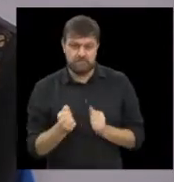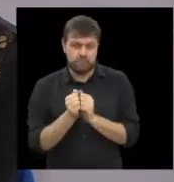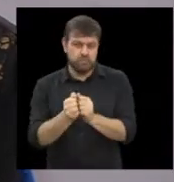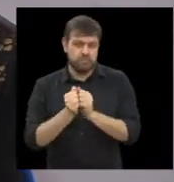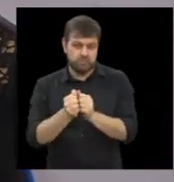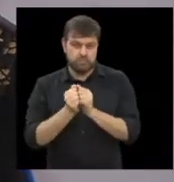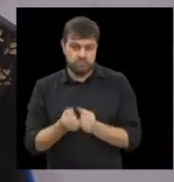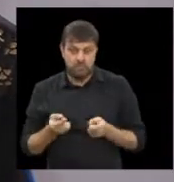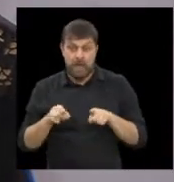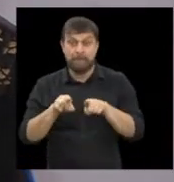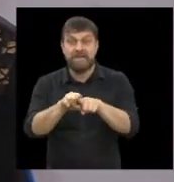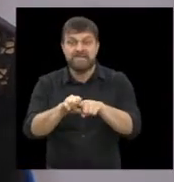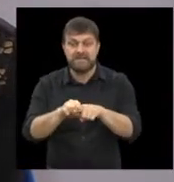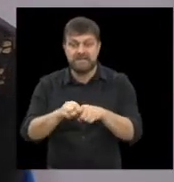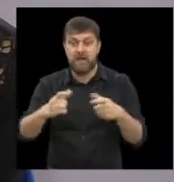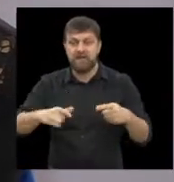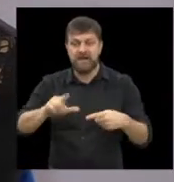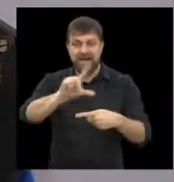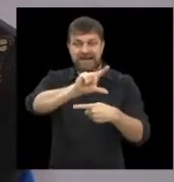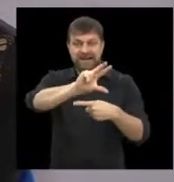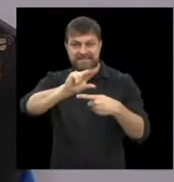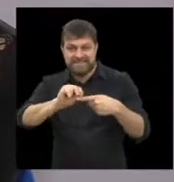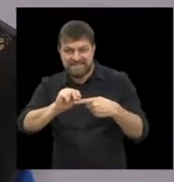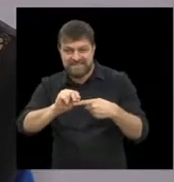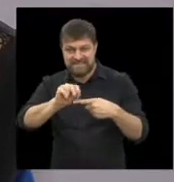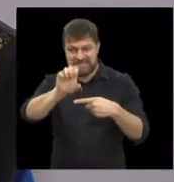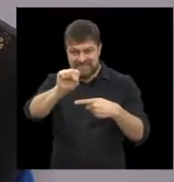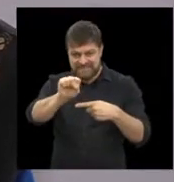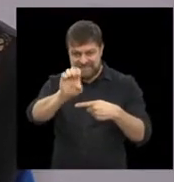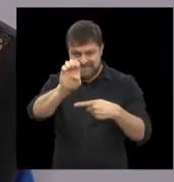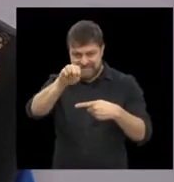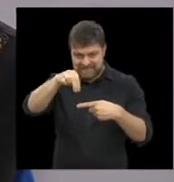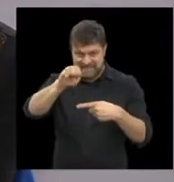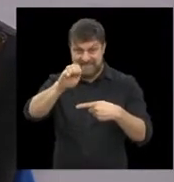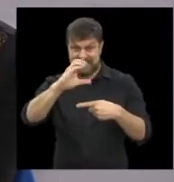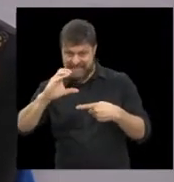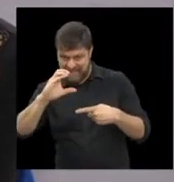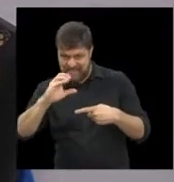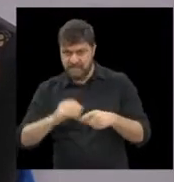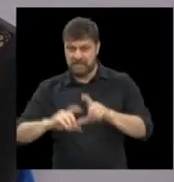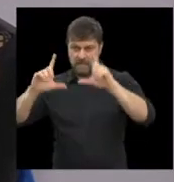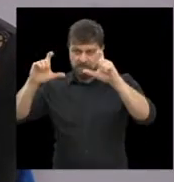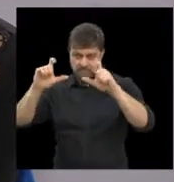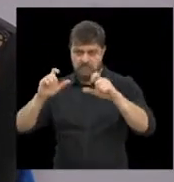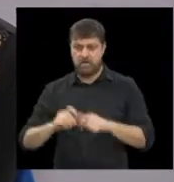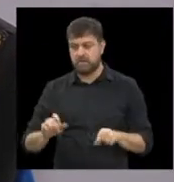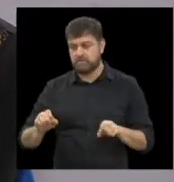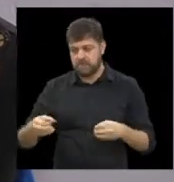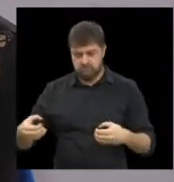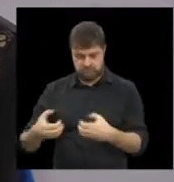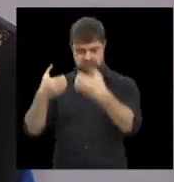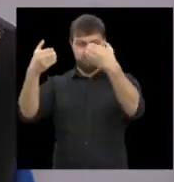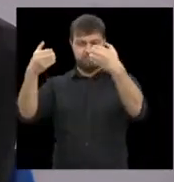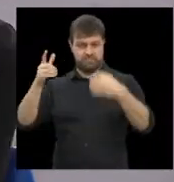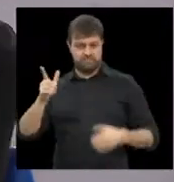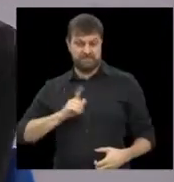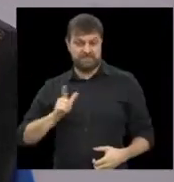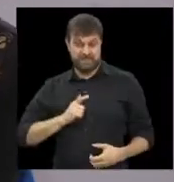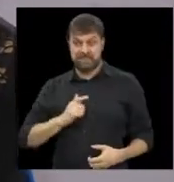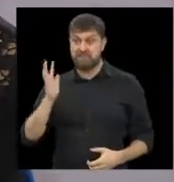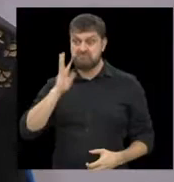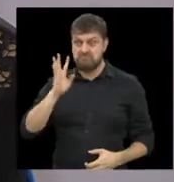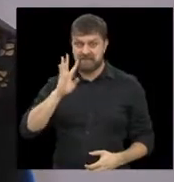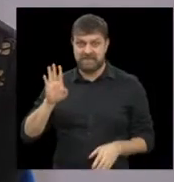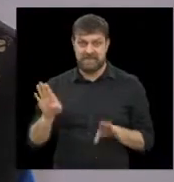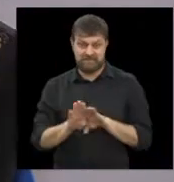Ele é colocado, as fotos lá, ela faz o lançamento com o Coquitel, etc. E temos essa colaboração do SENAC.